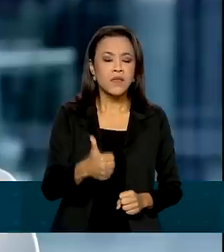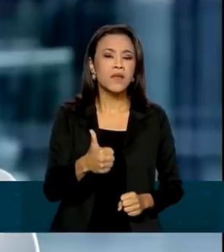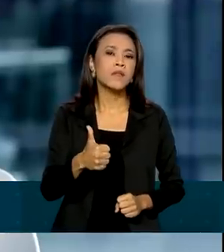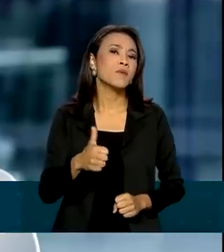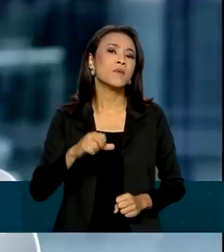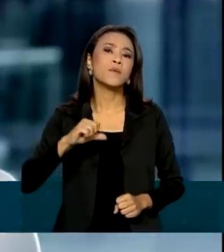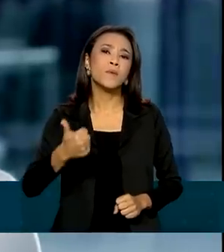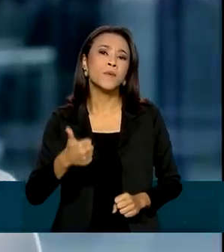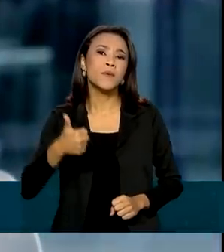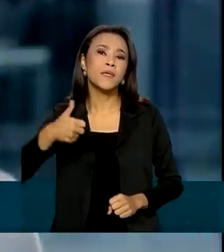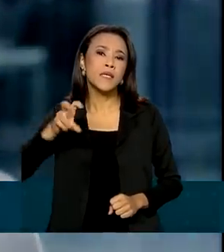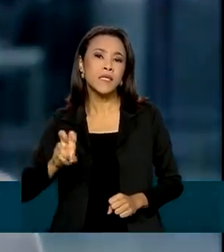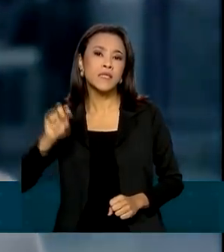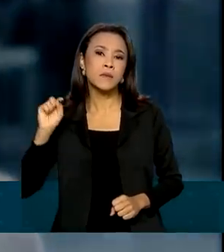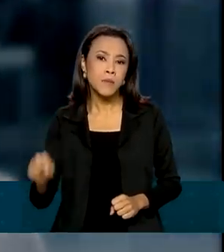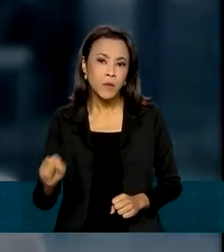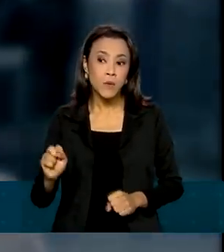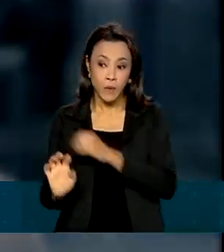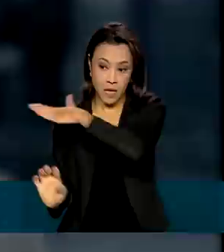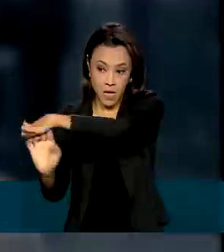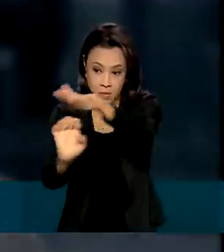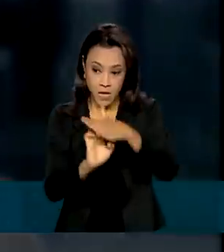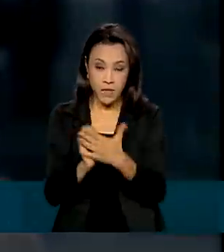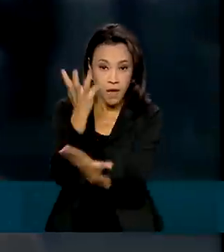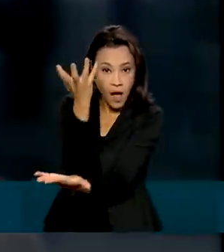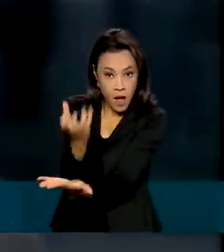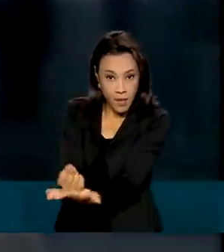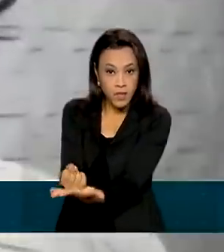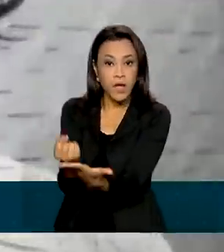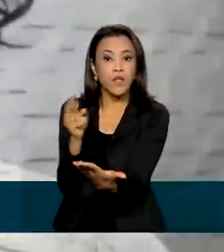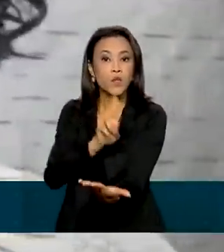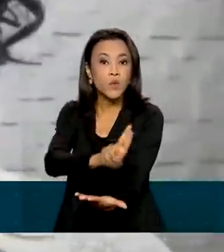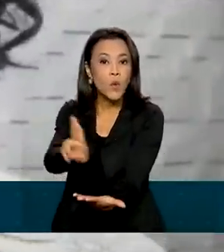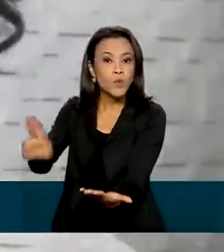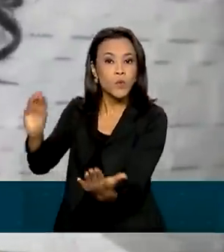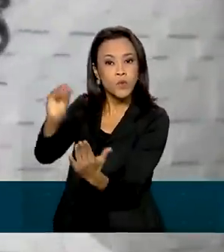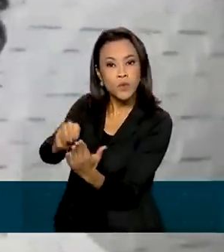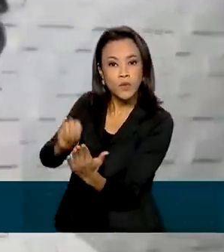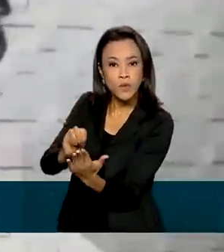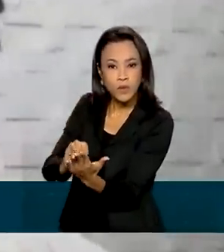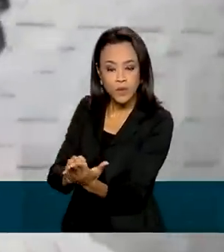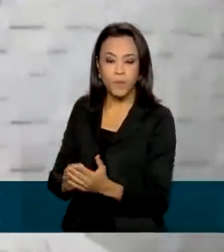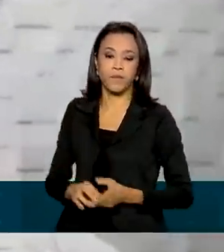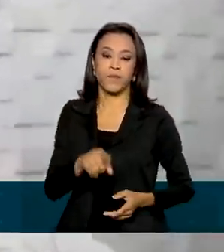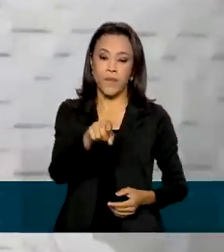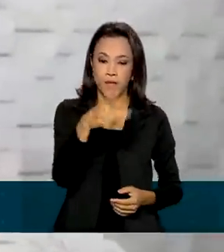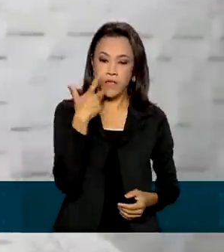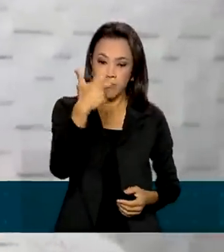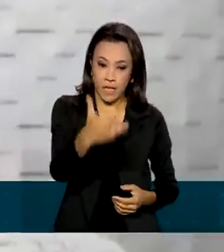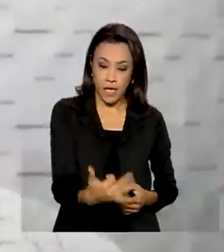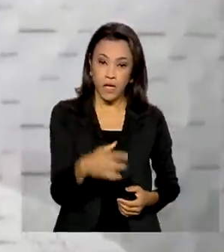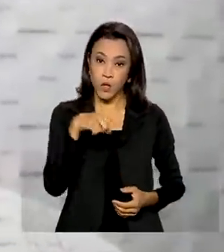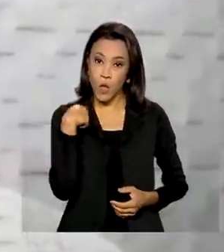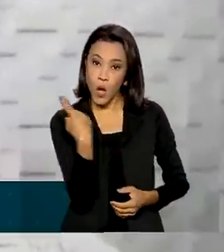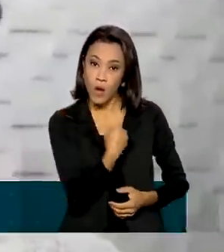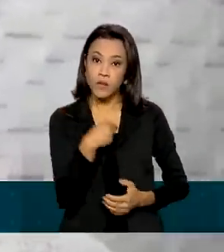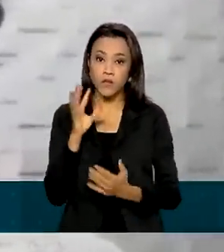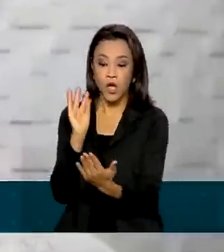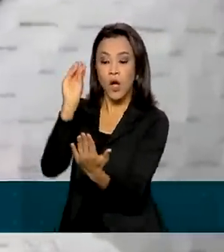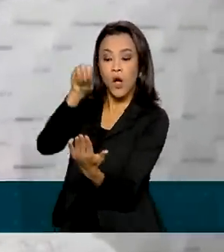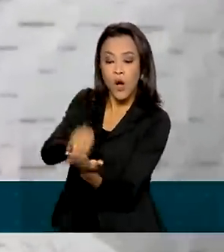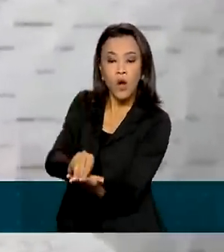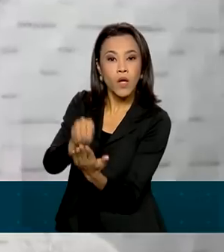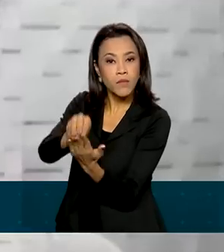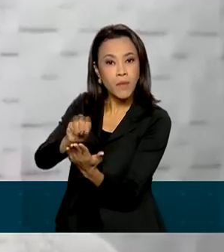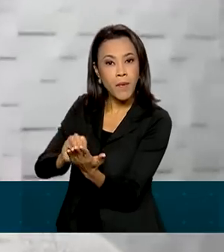empresários baixaram a ferramenta e se registraram. Cadastramos lá a nossa empresa, com um